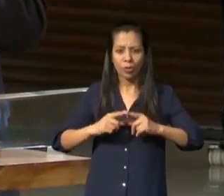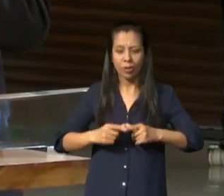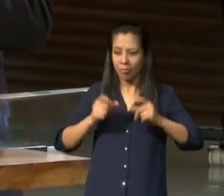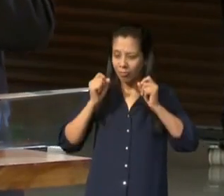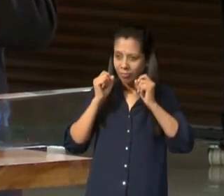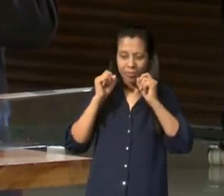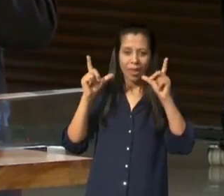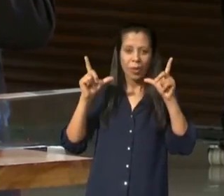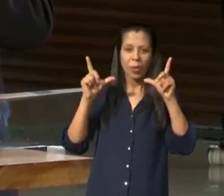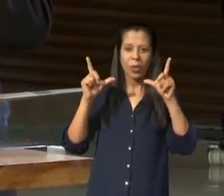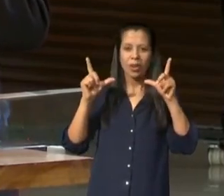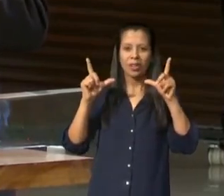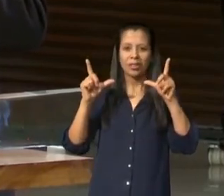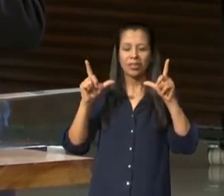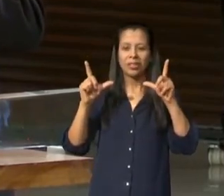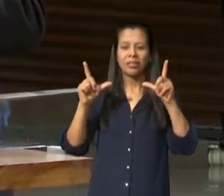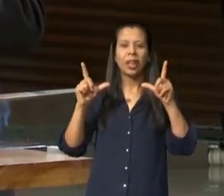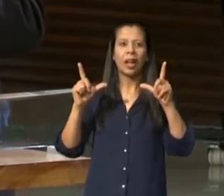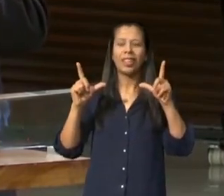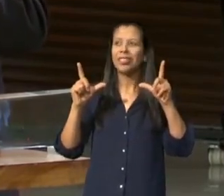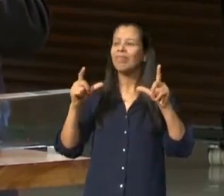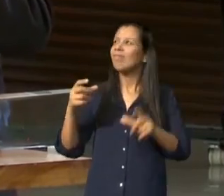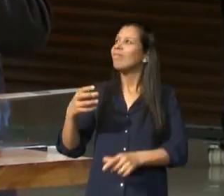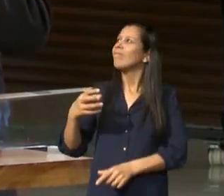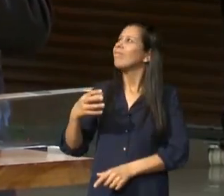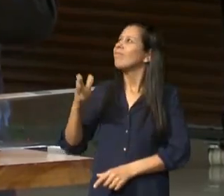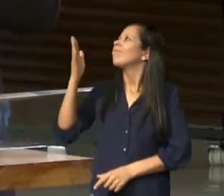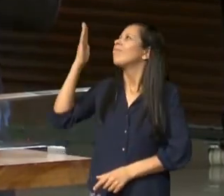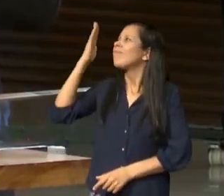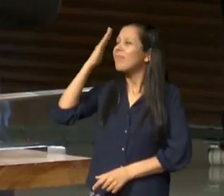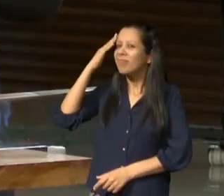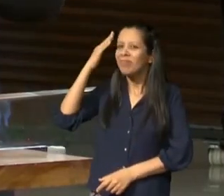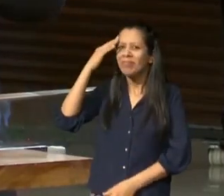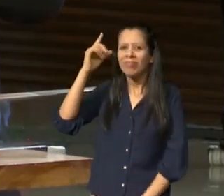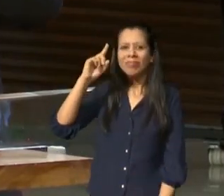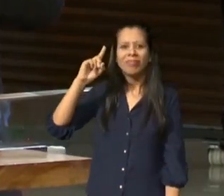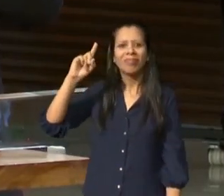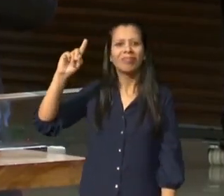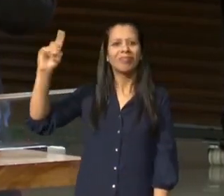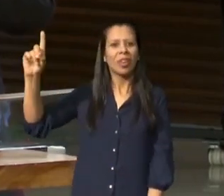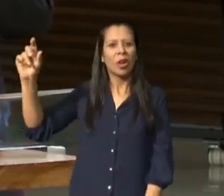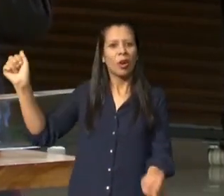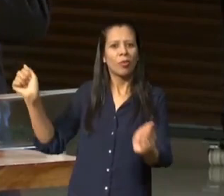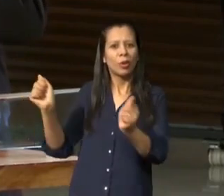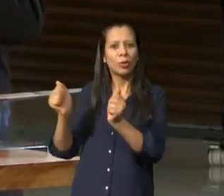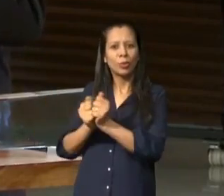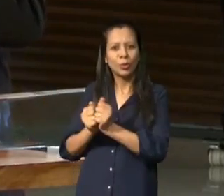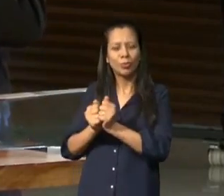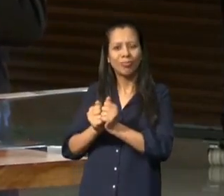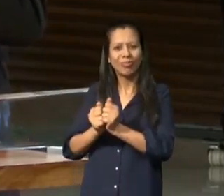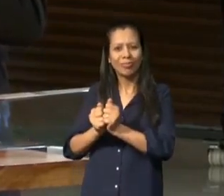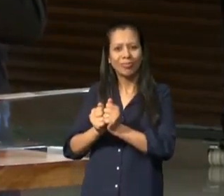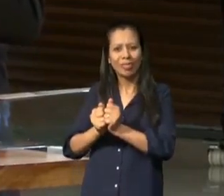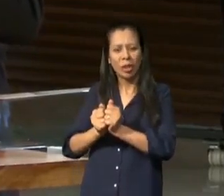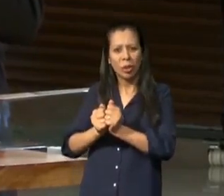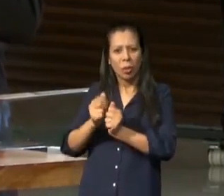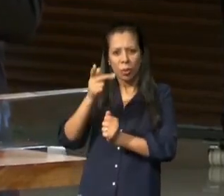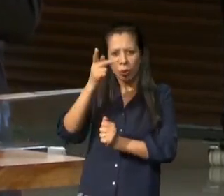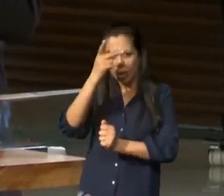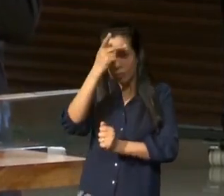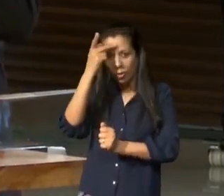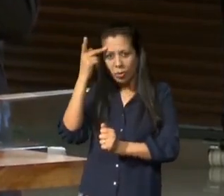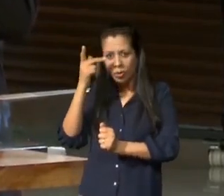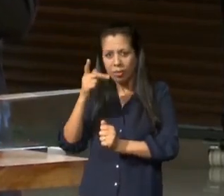convicção de que Deus estava com eles porque quando eles saiam das suas tendas ali